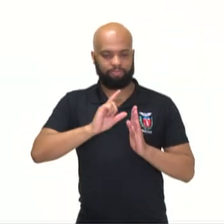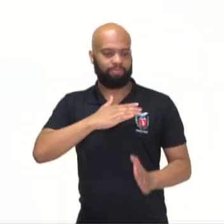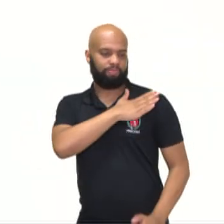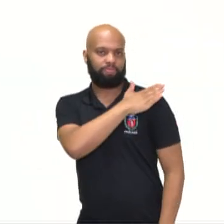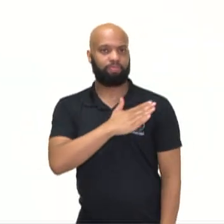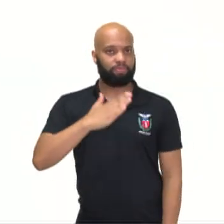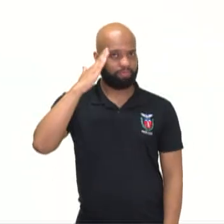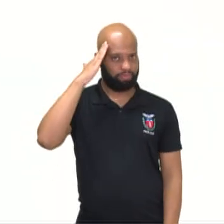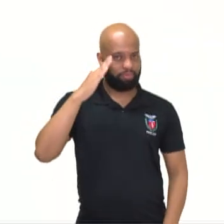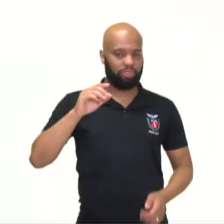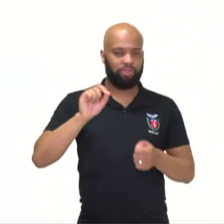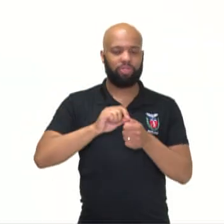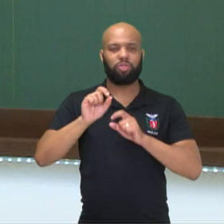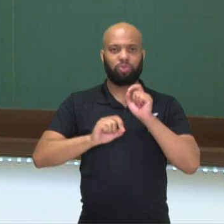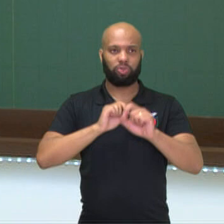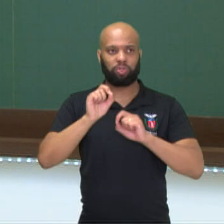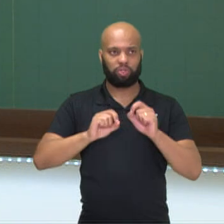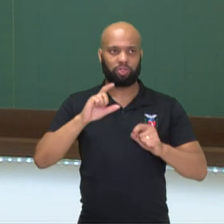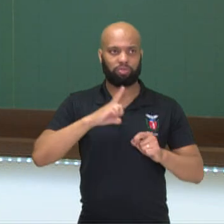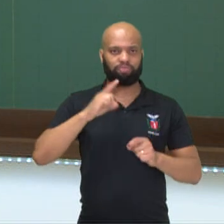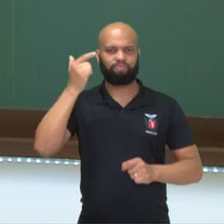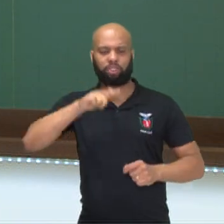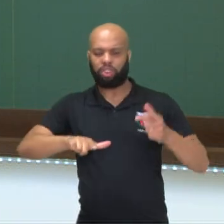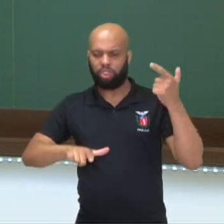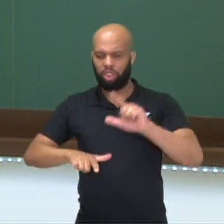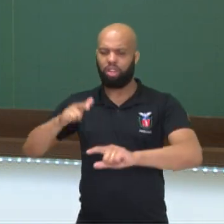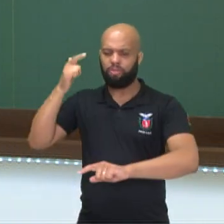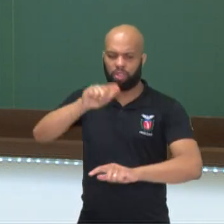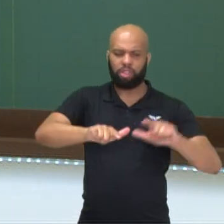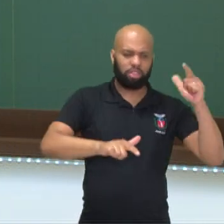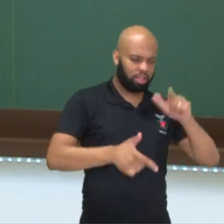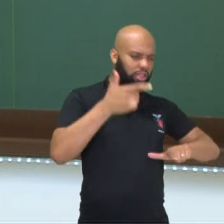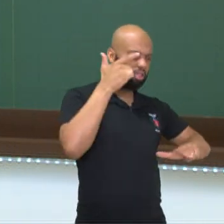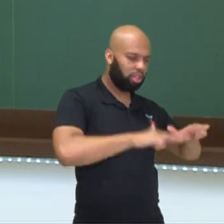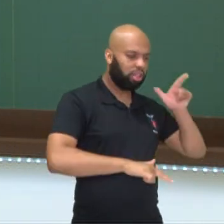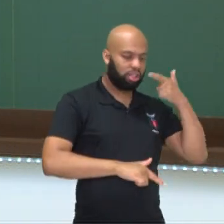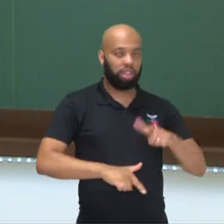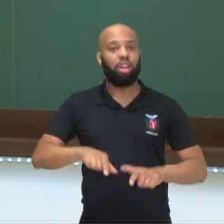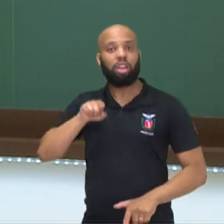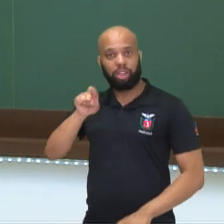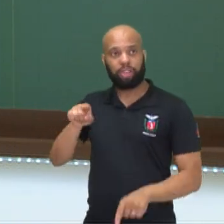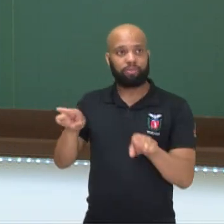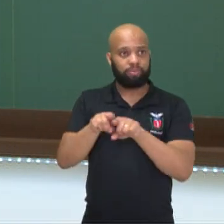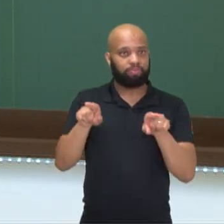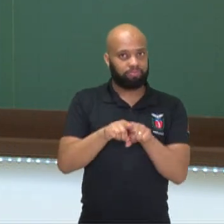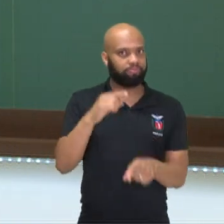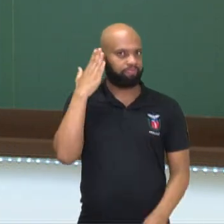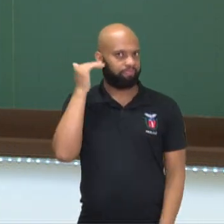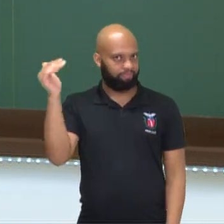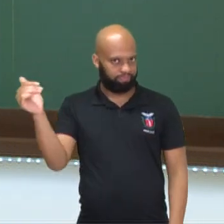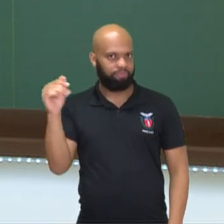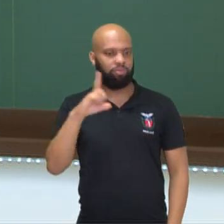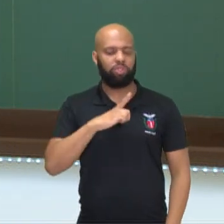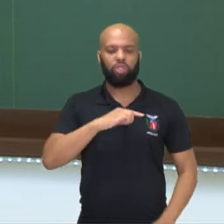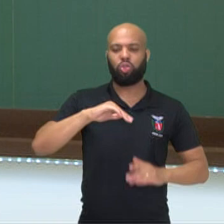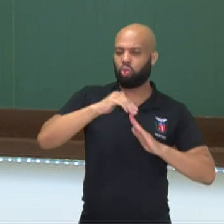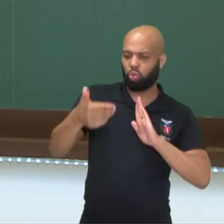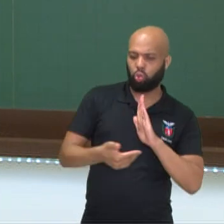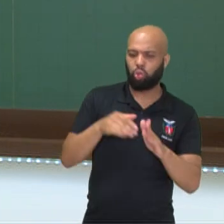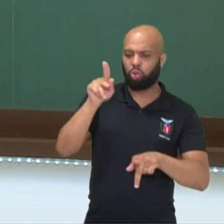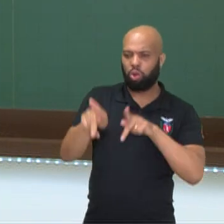período, estava fazendo várias, tendo várias conquistas, era uma figura que chamava bastante a atenção de toda a